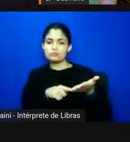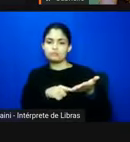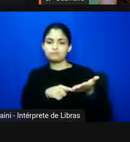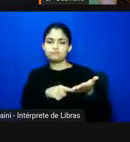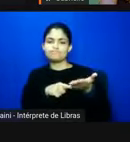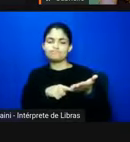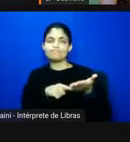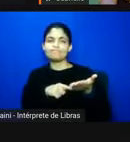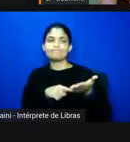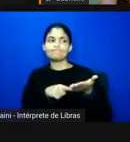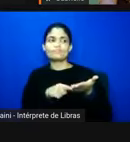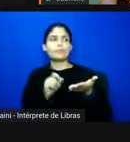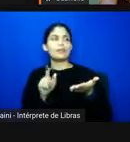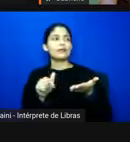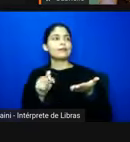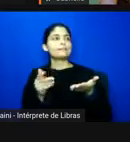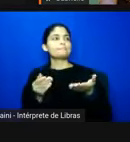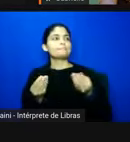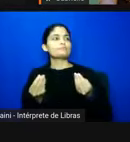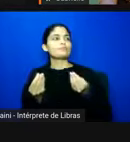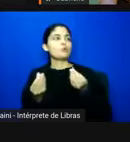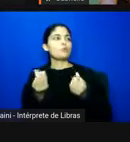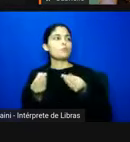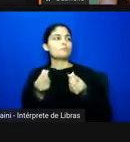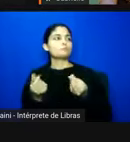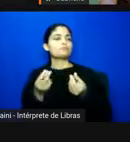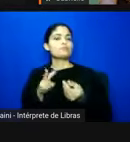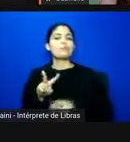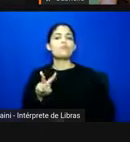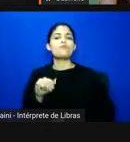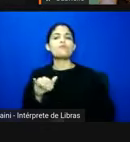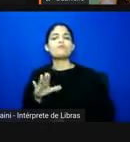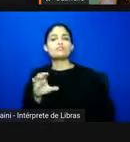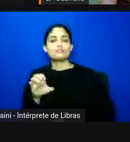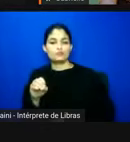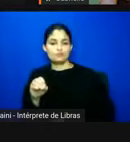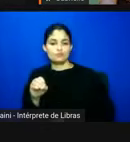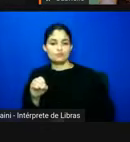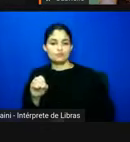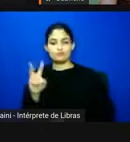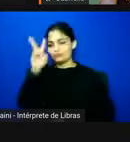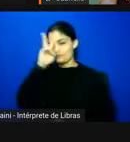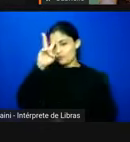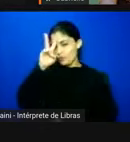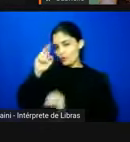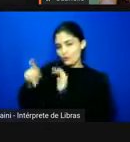ainda é um vício da história da história da imprensa negra que é de